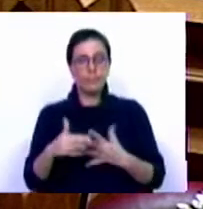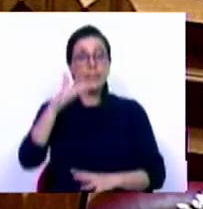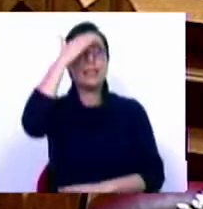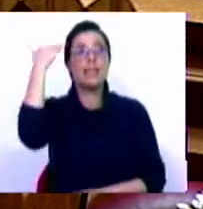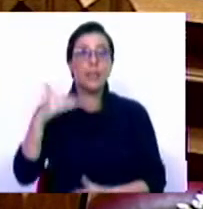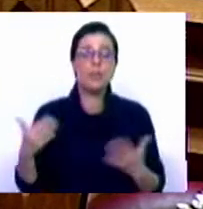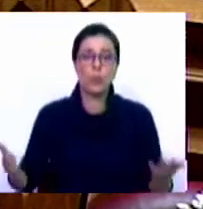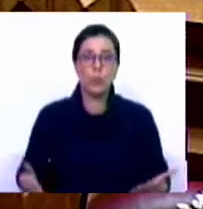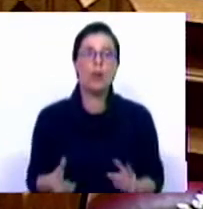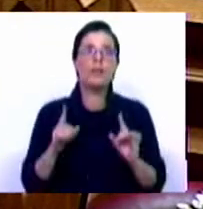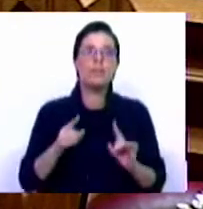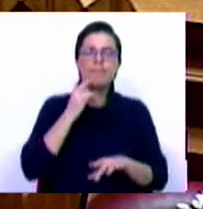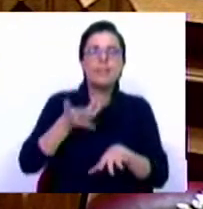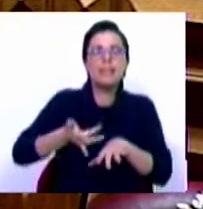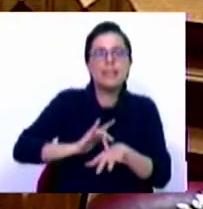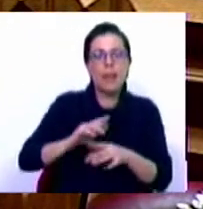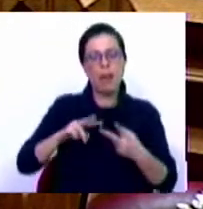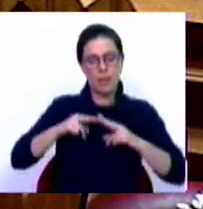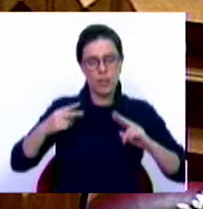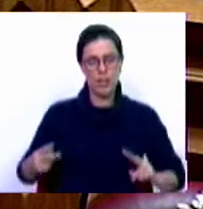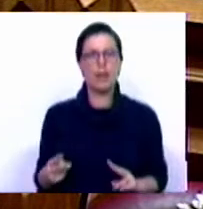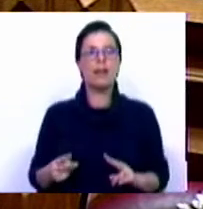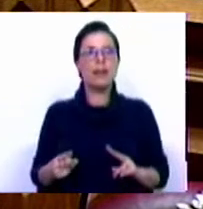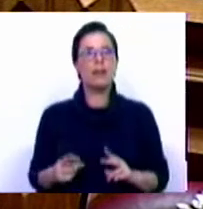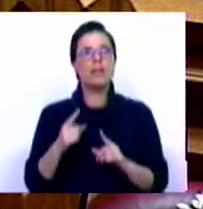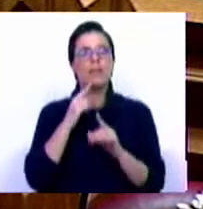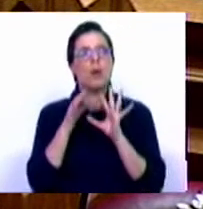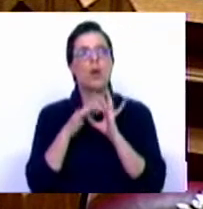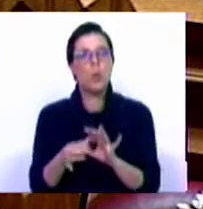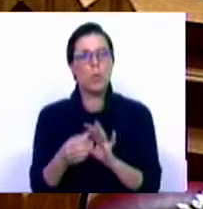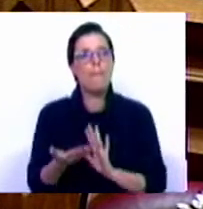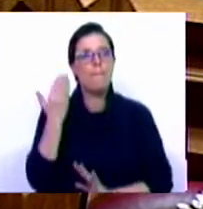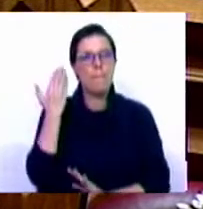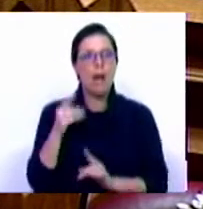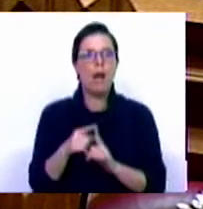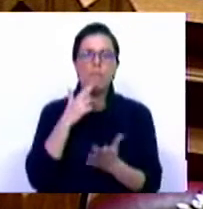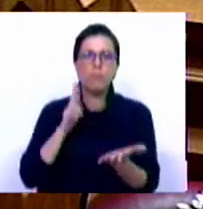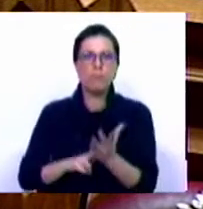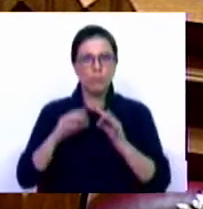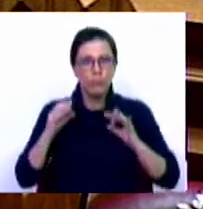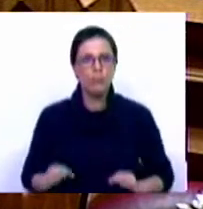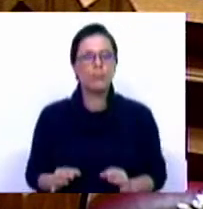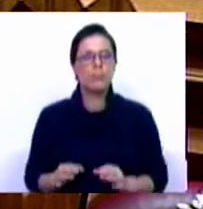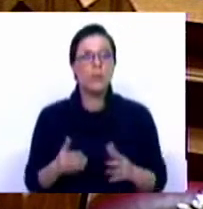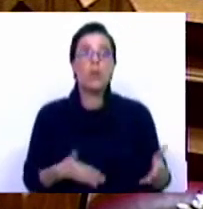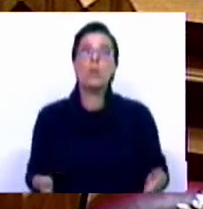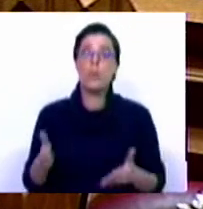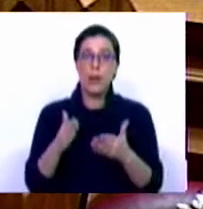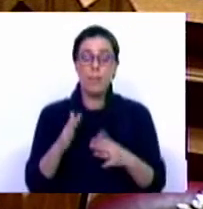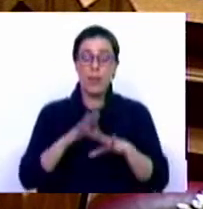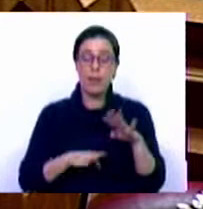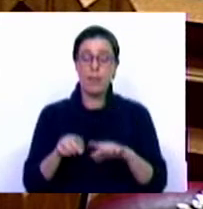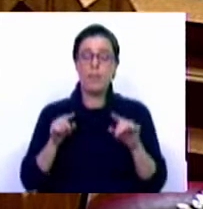dificuldades e para sensibilizar as autarquias para uma colaboração mais estreita e efetiva. O caminho a